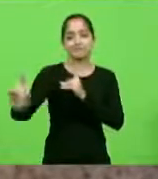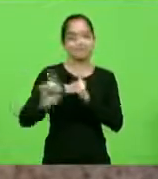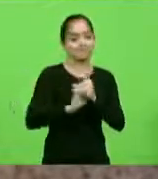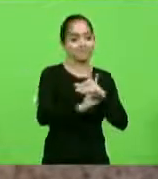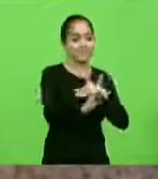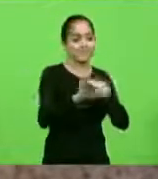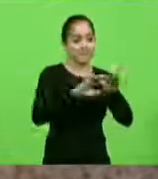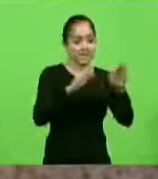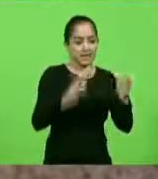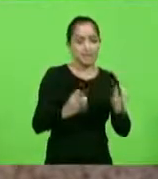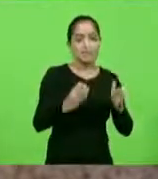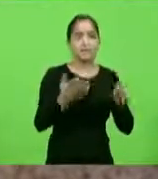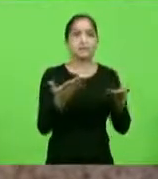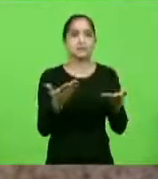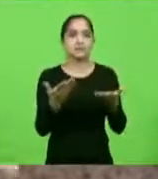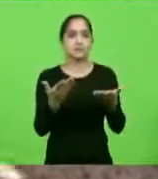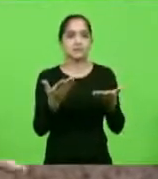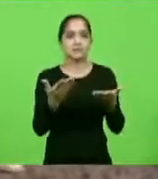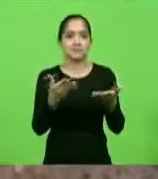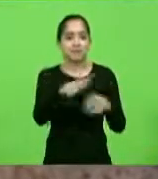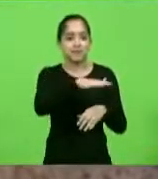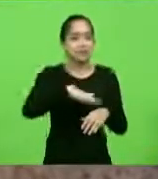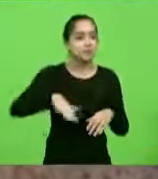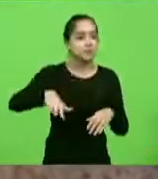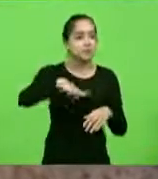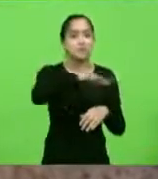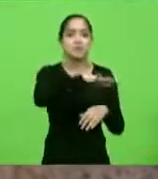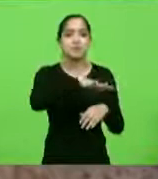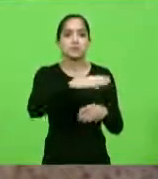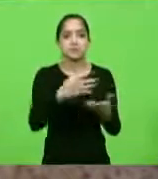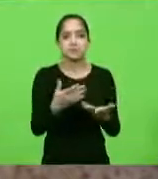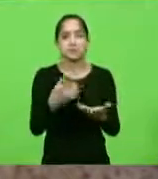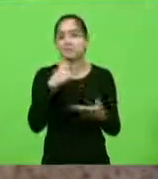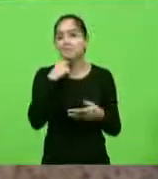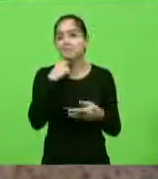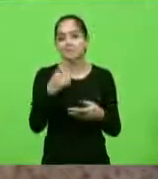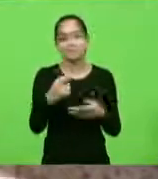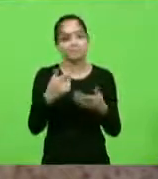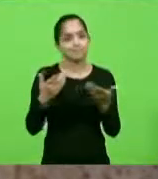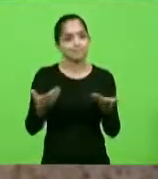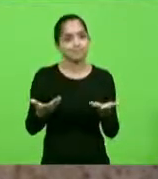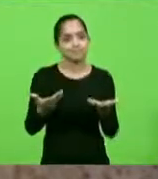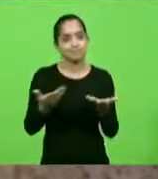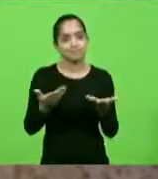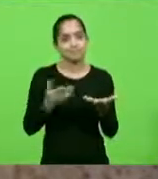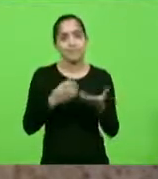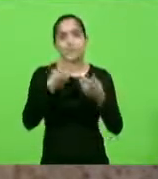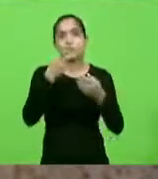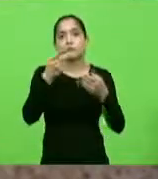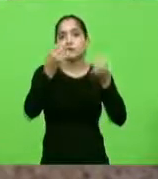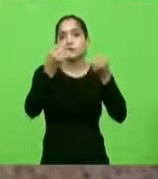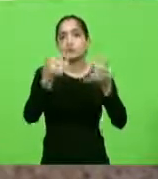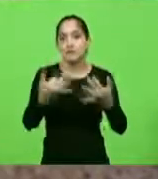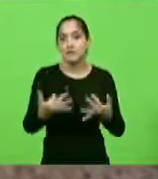mesas e não a ocupação do espaço. Entretanto, não conseguiram ser ouvidos e o decreto saiu